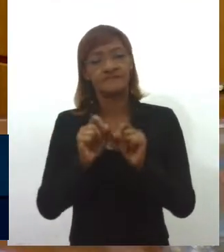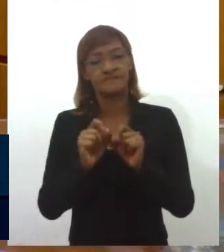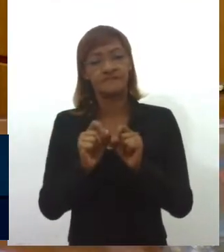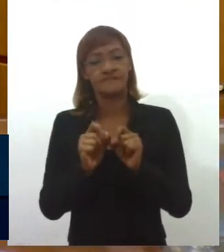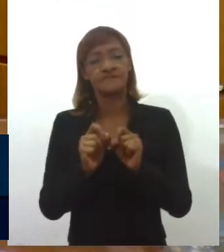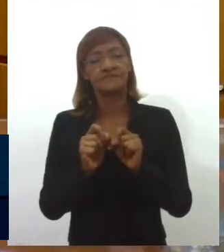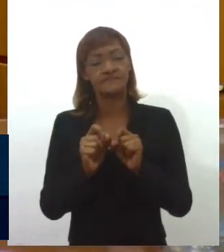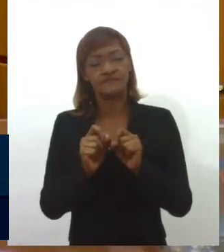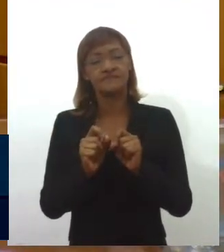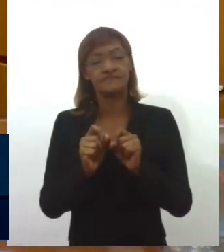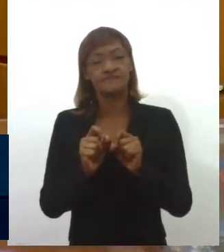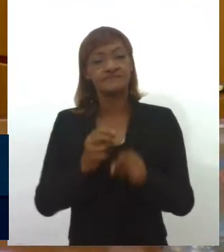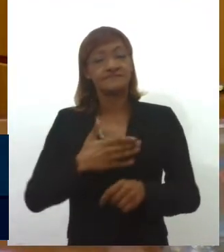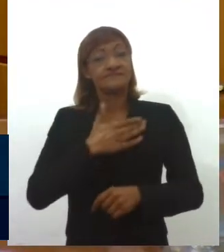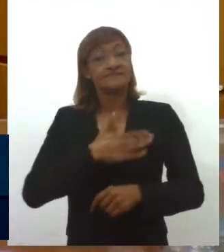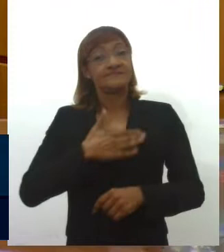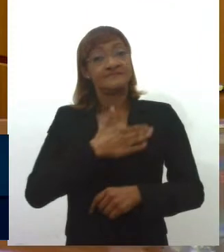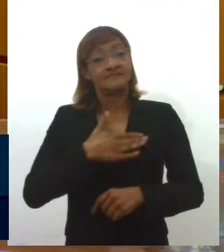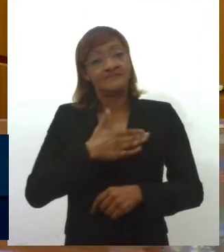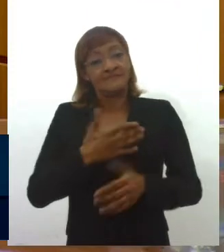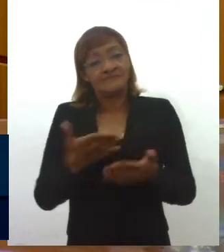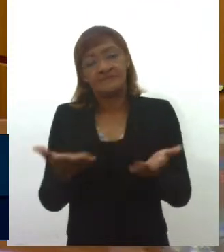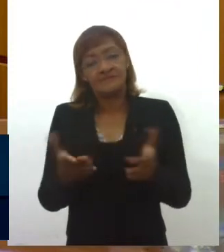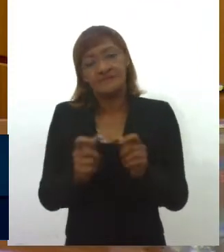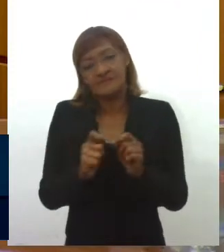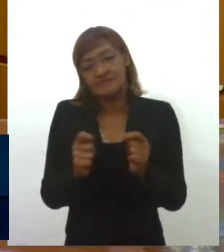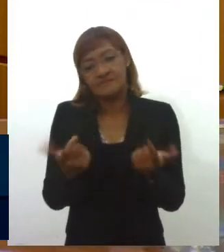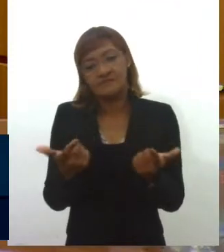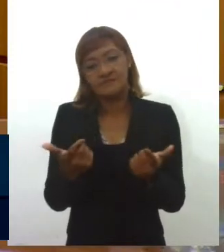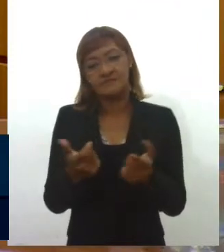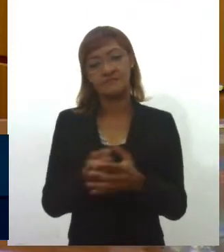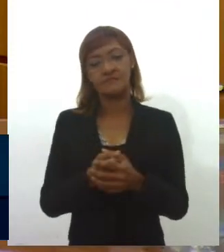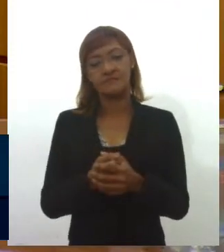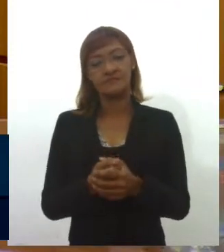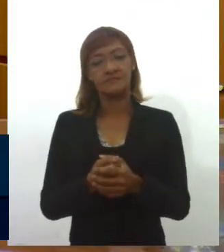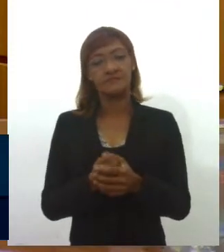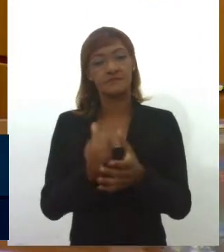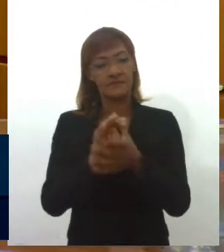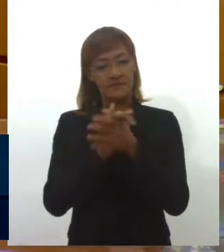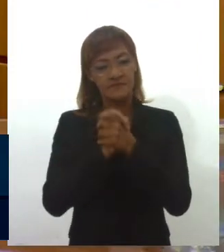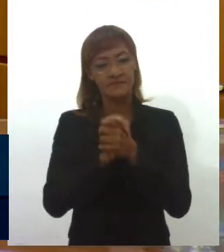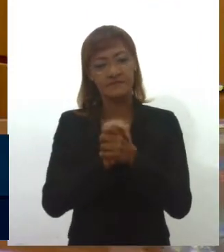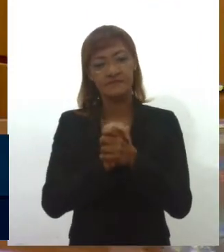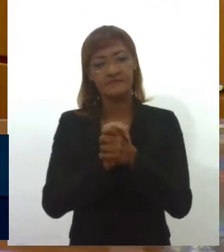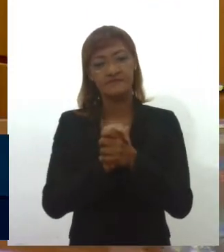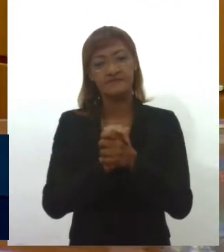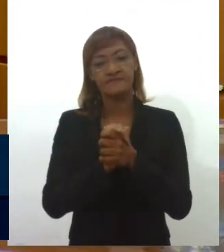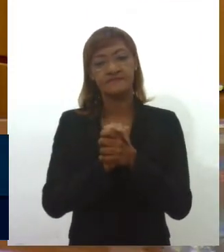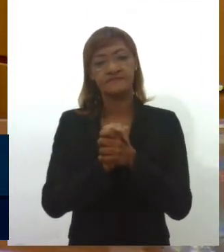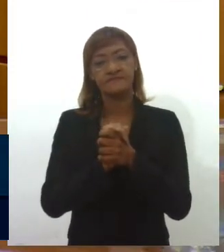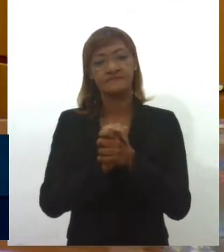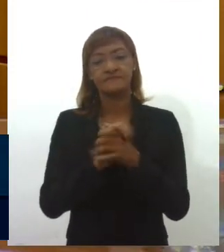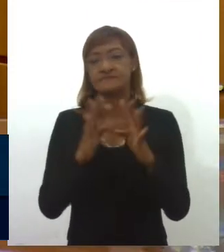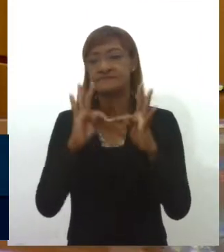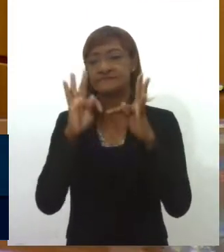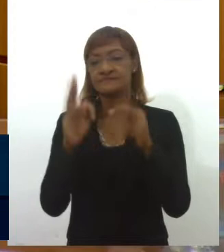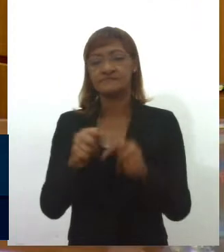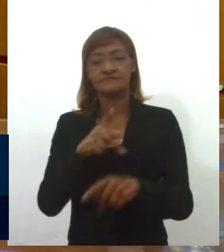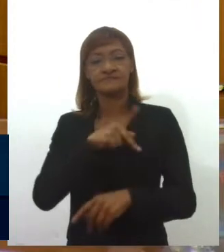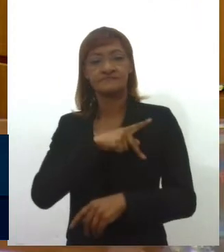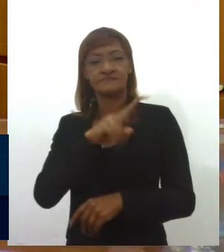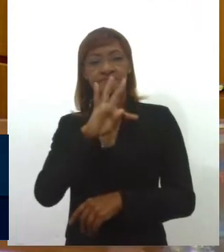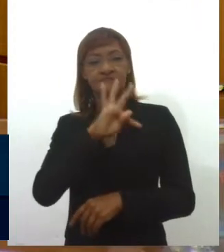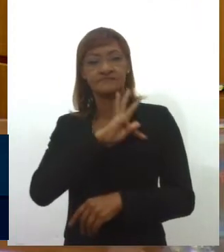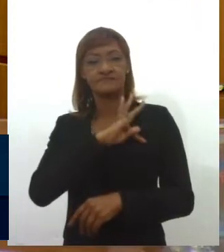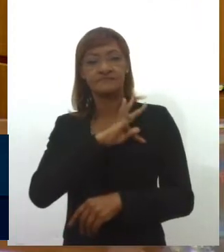satisfação e, evidentemente, colocar aqui os parabéns para todos os petistas e todas as petistas